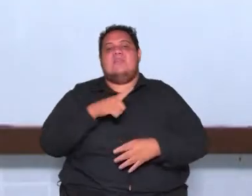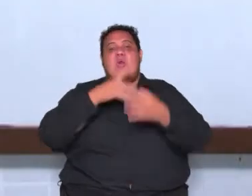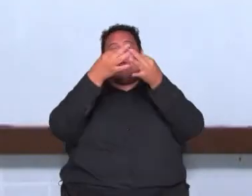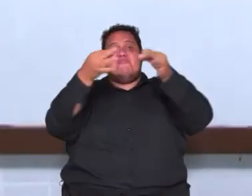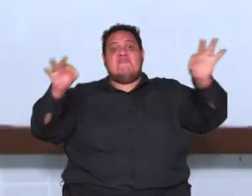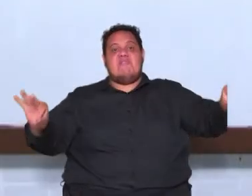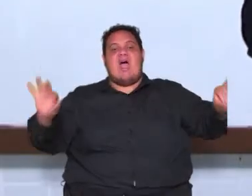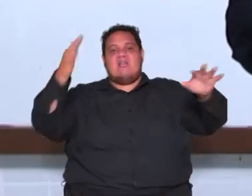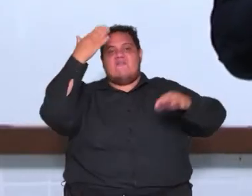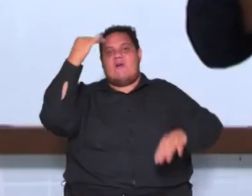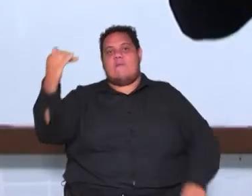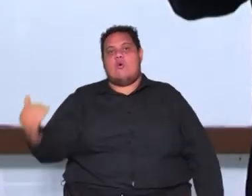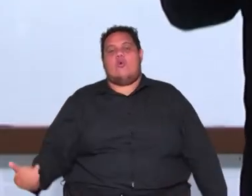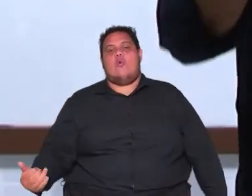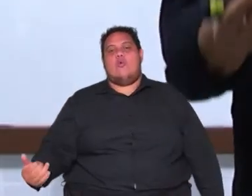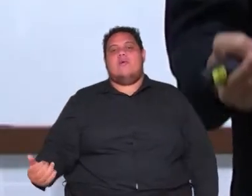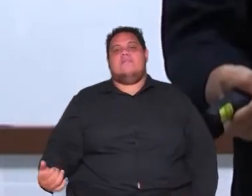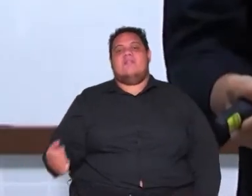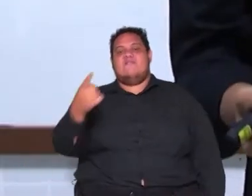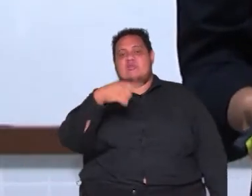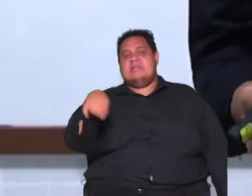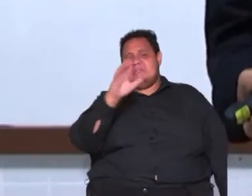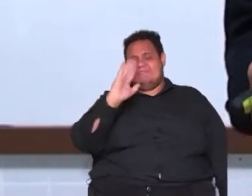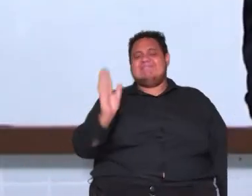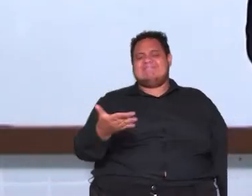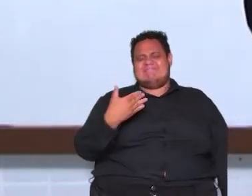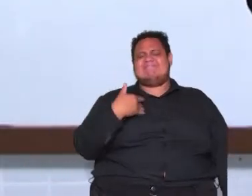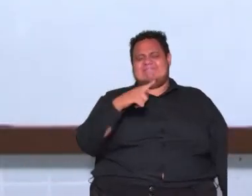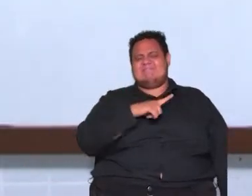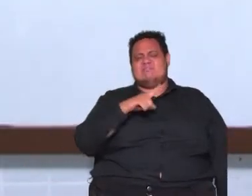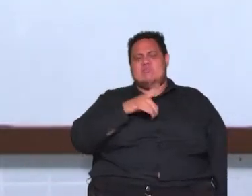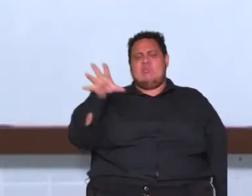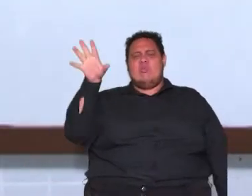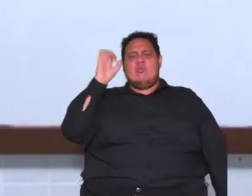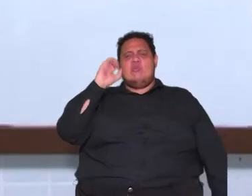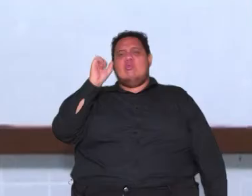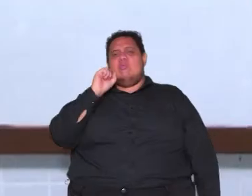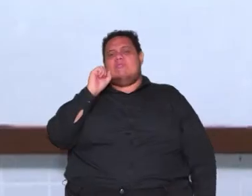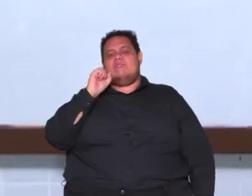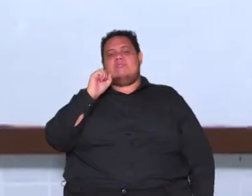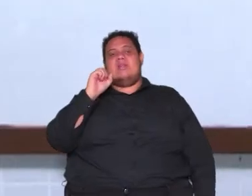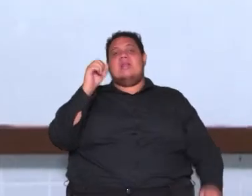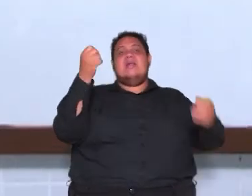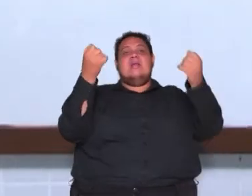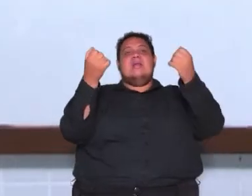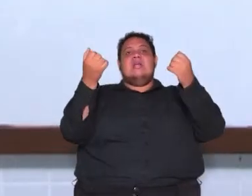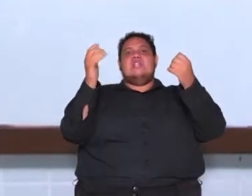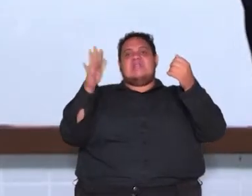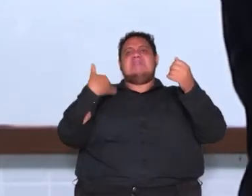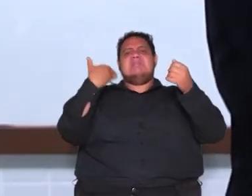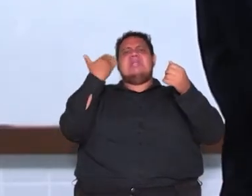famosa que vocês provavelmente já devem ter ouvido em algum lugar que ele dizia assim